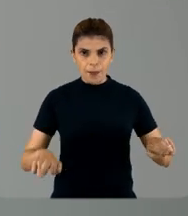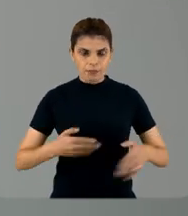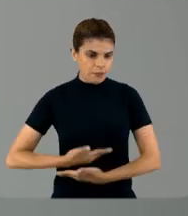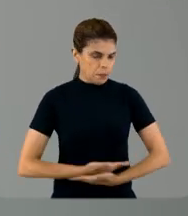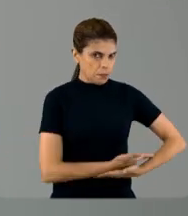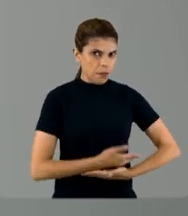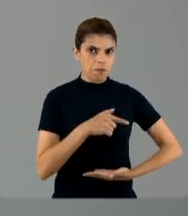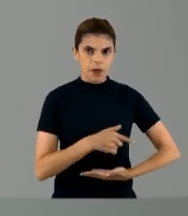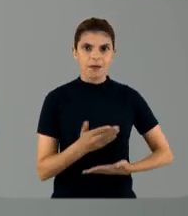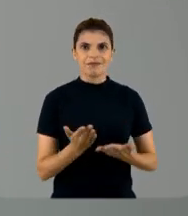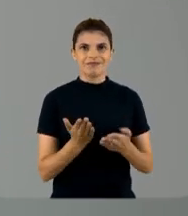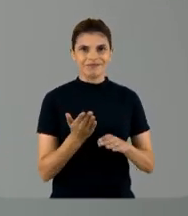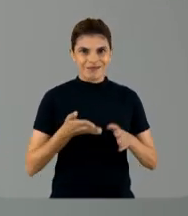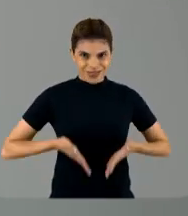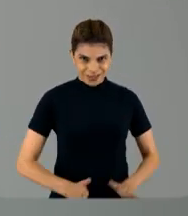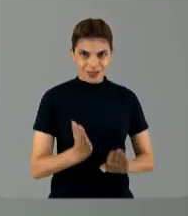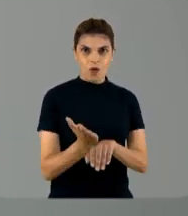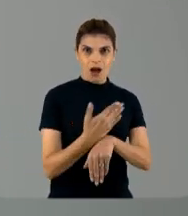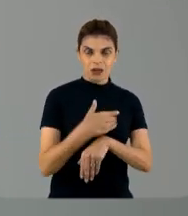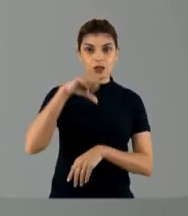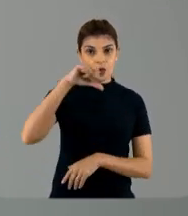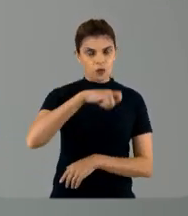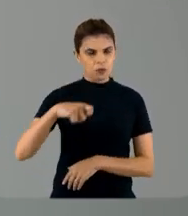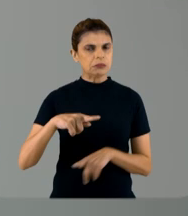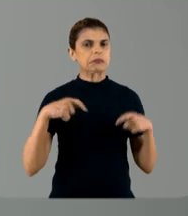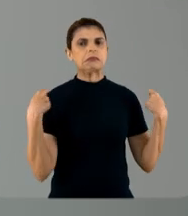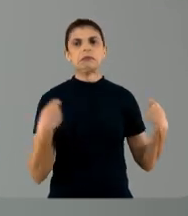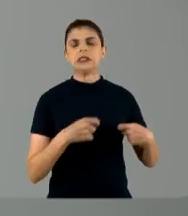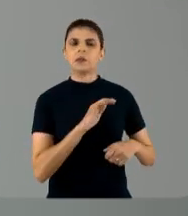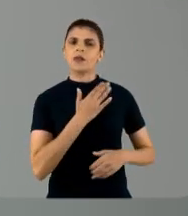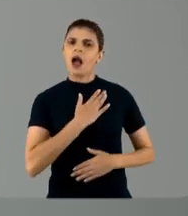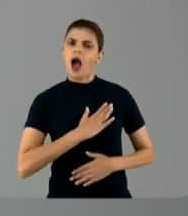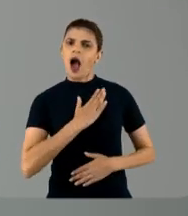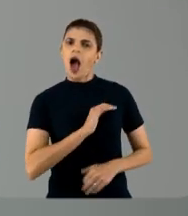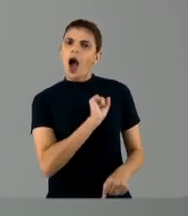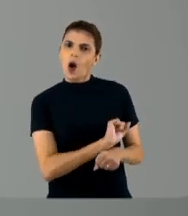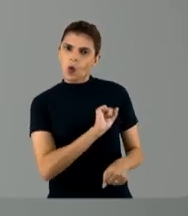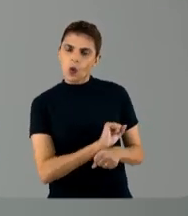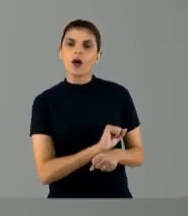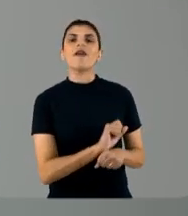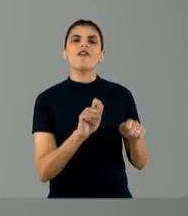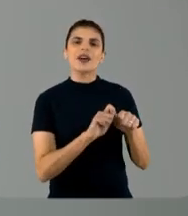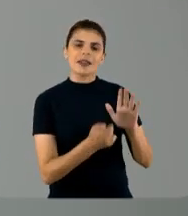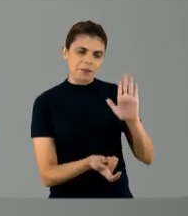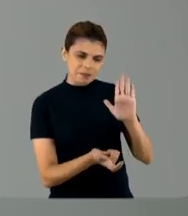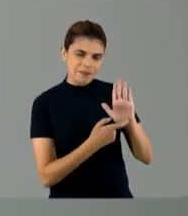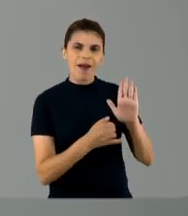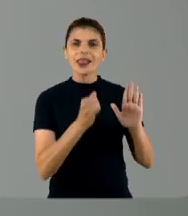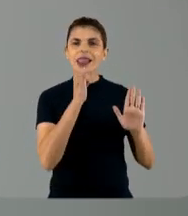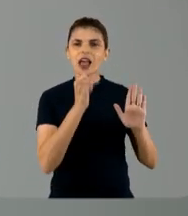precisa, no nosso cenário, avagar a realização do teste do pezinho,